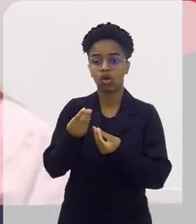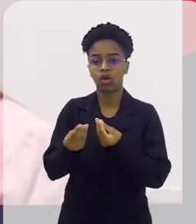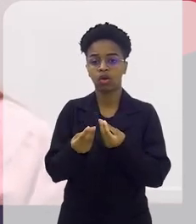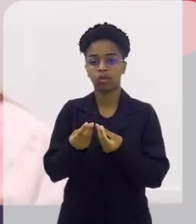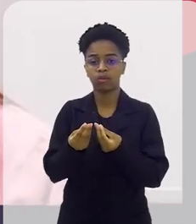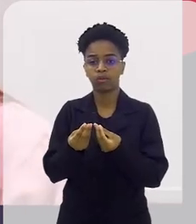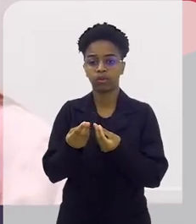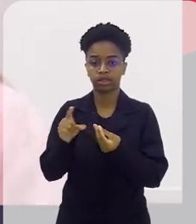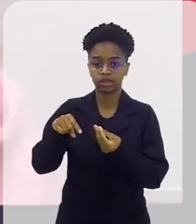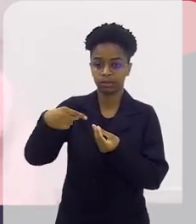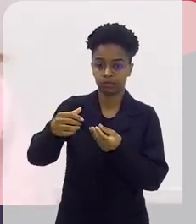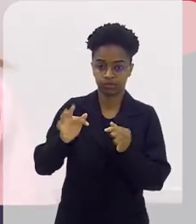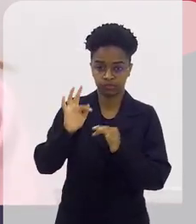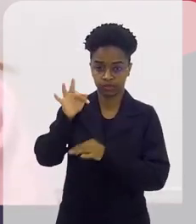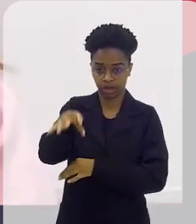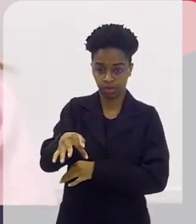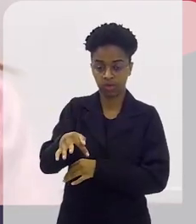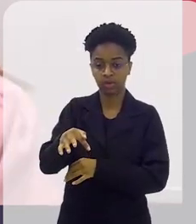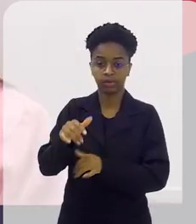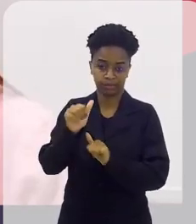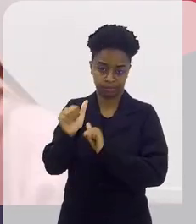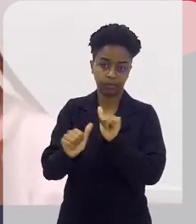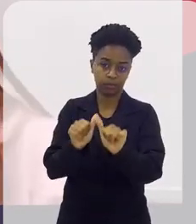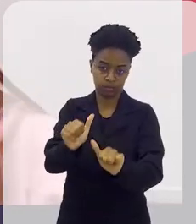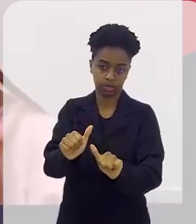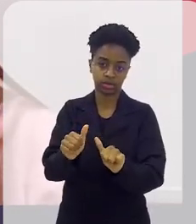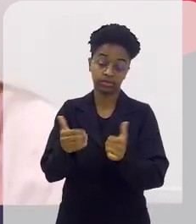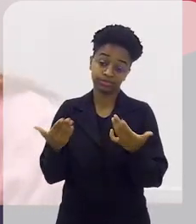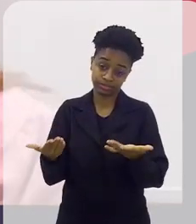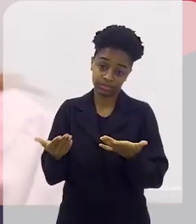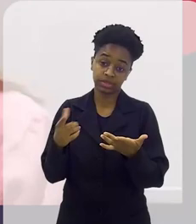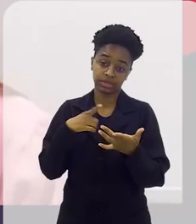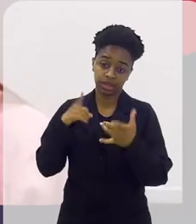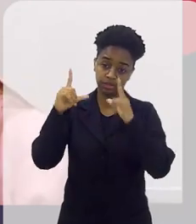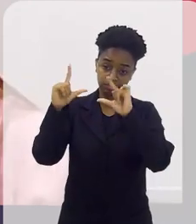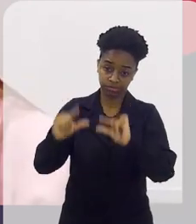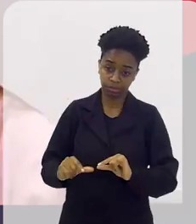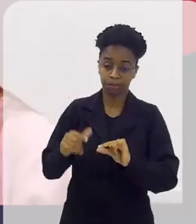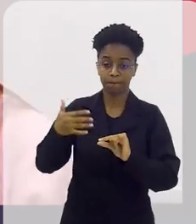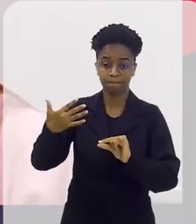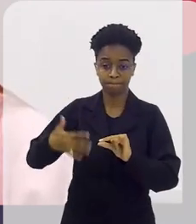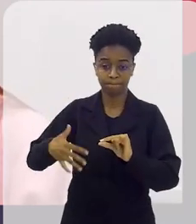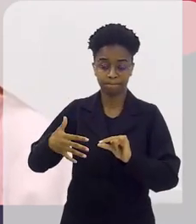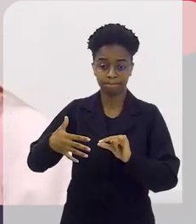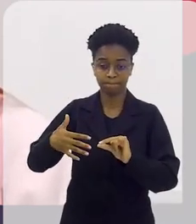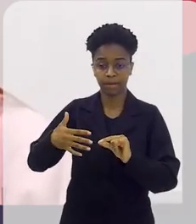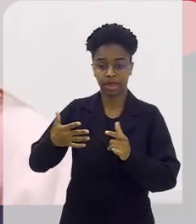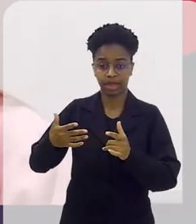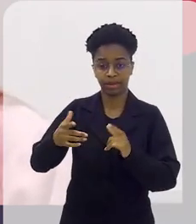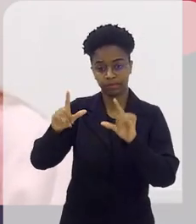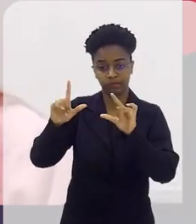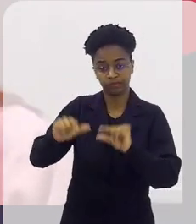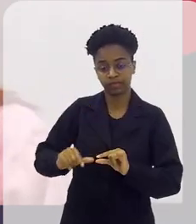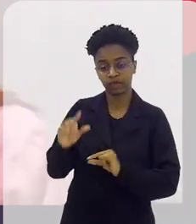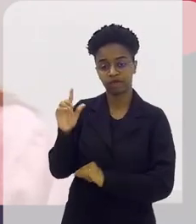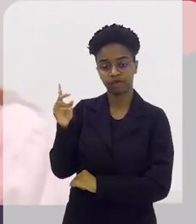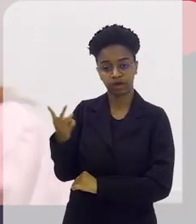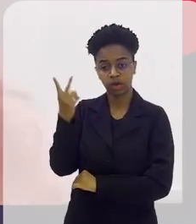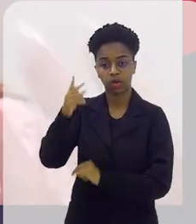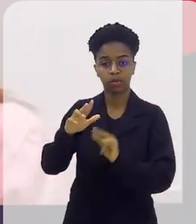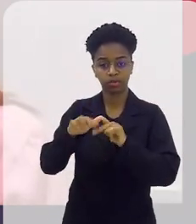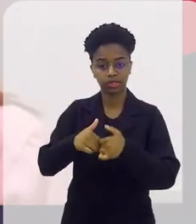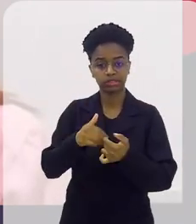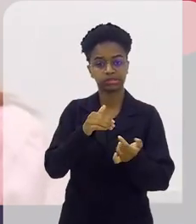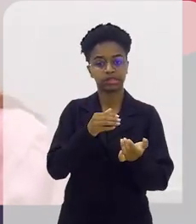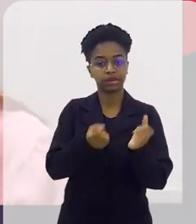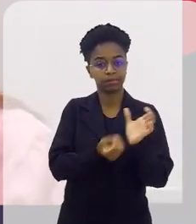vai ser quando escalonado, ele vai sofrer uma alteração, consequentemente uma redução de valor por